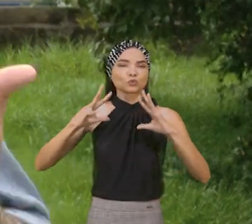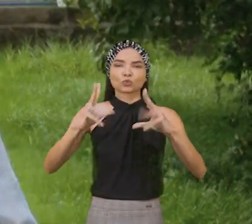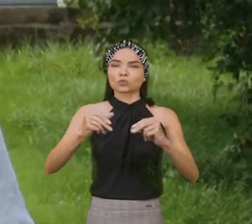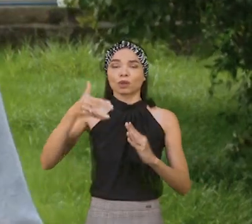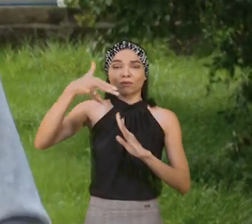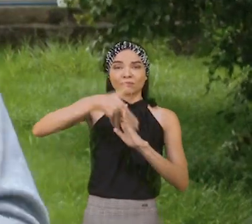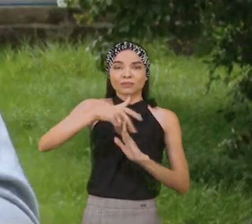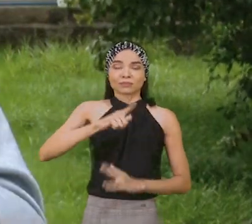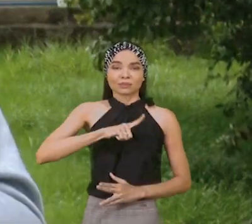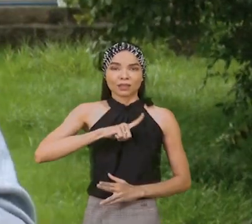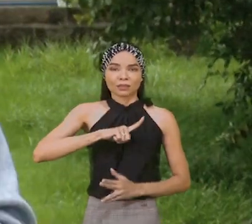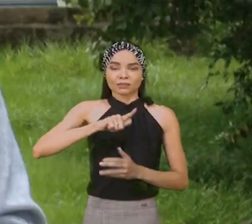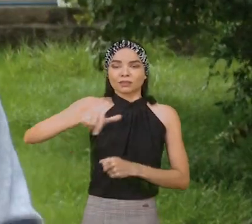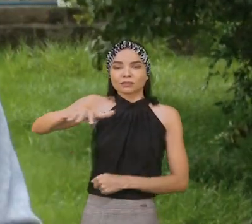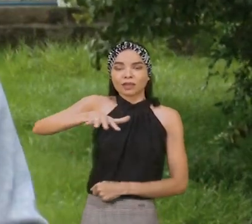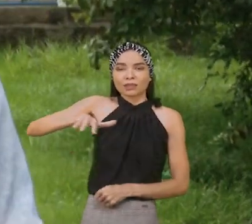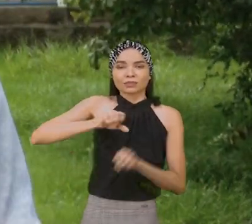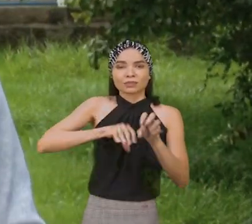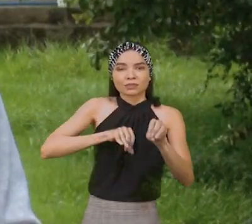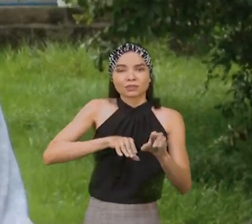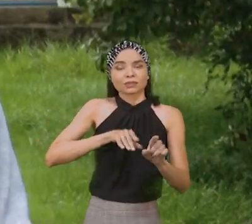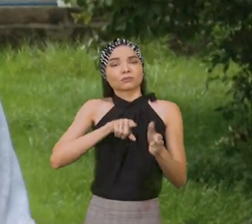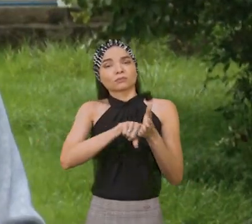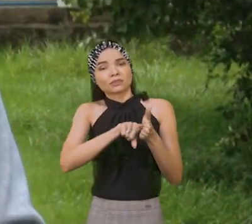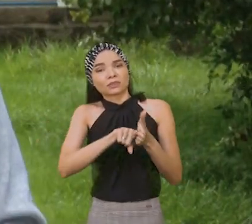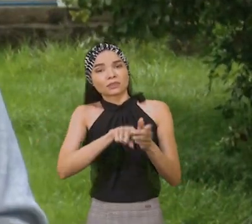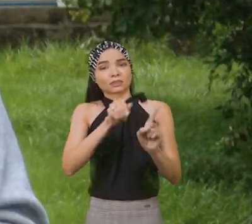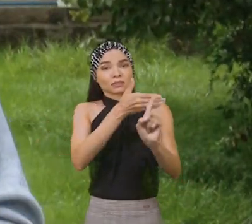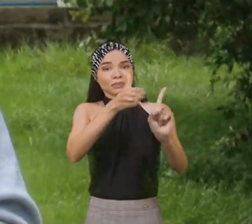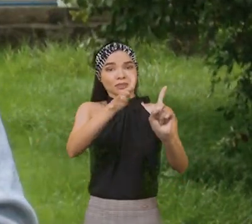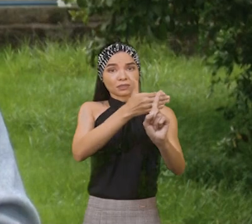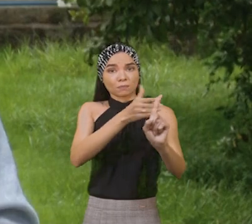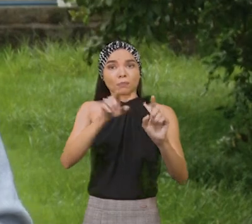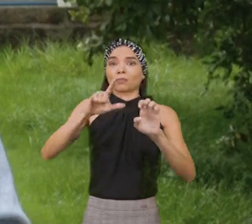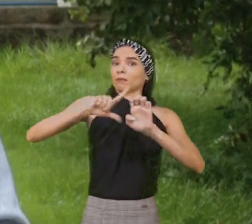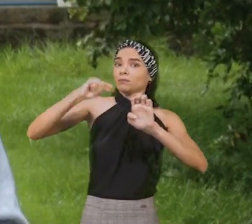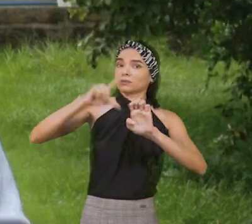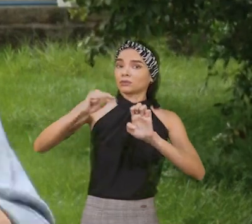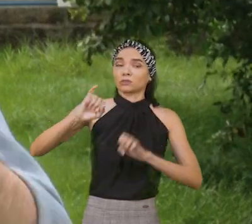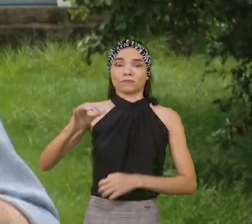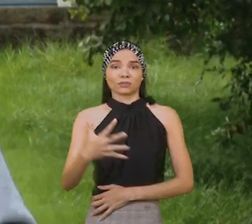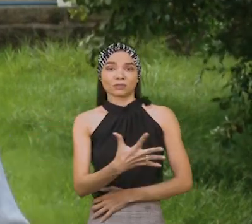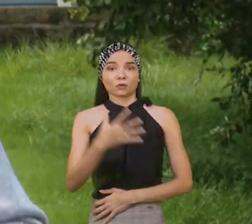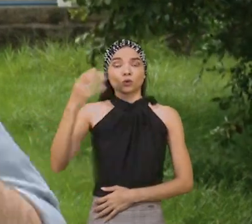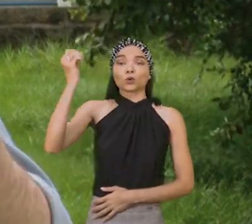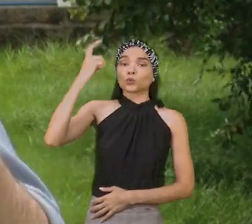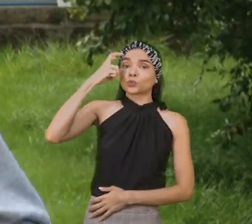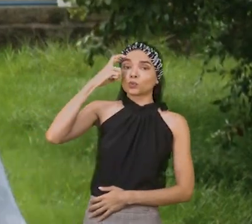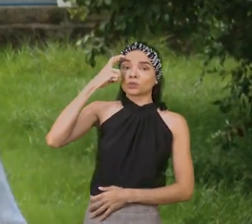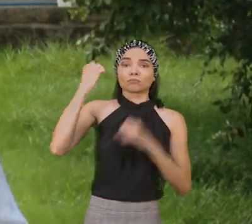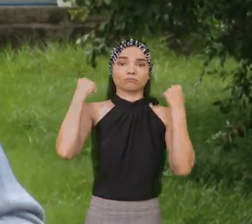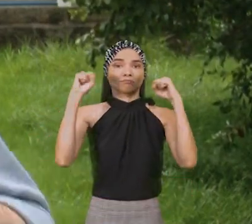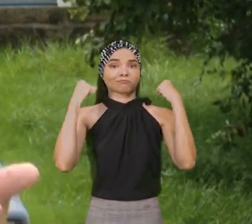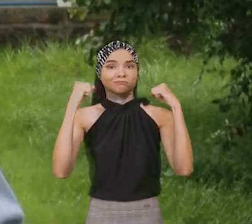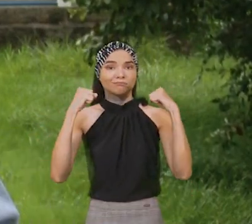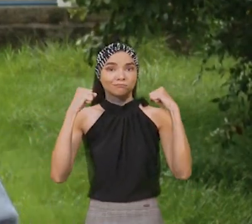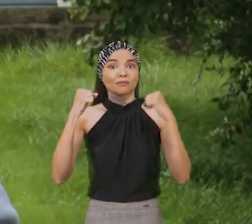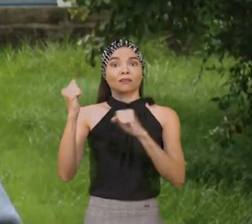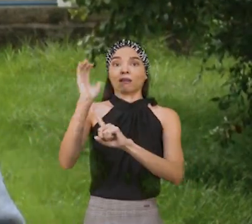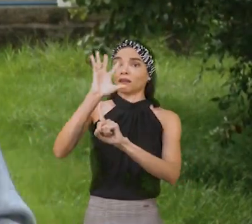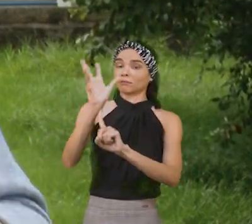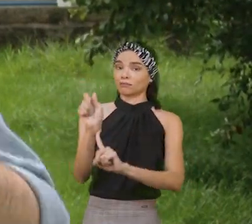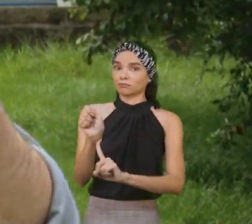UFMS tem nas áreas de ensino, pesquisa, extensão, empreendedorismo, inovação, na área de cultura, esporte e